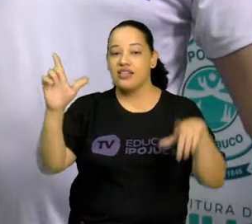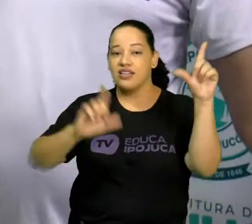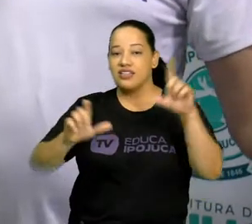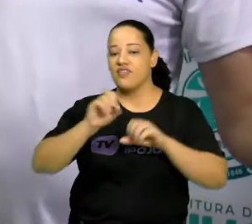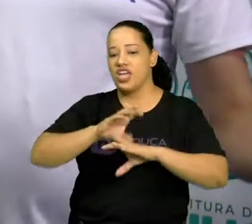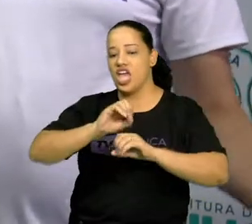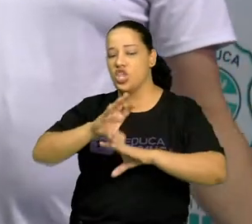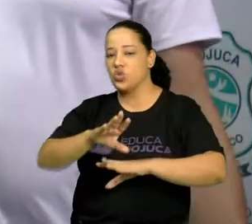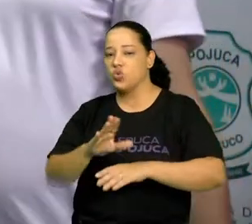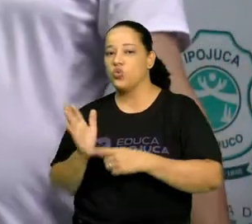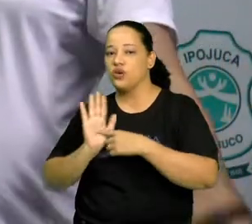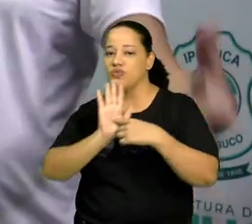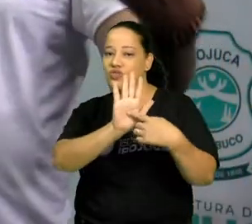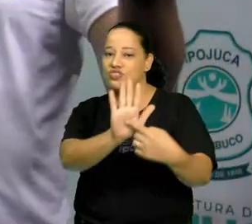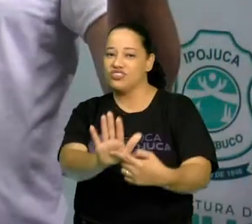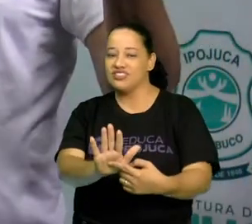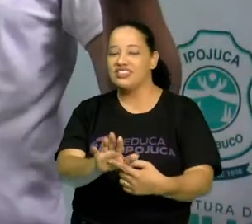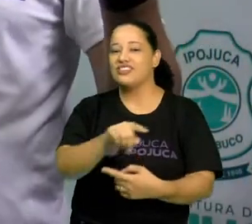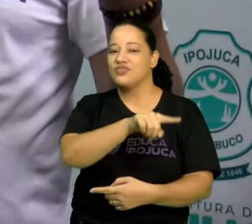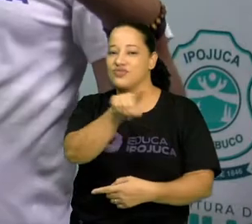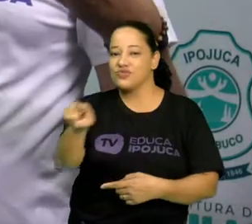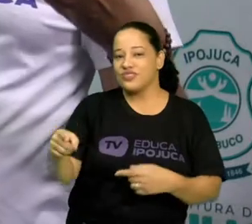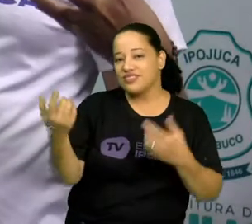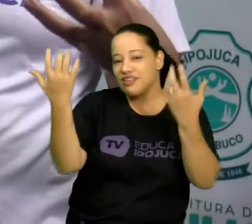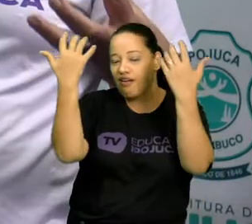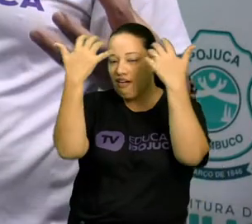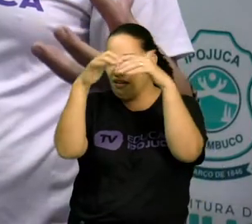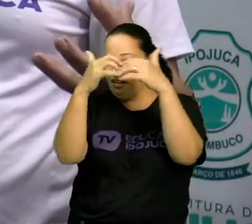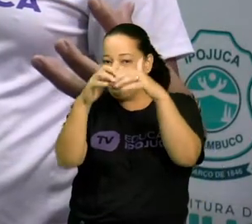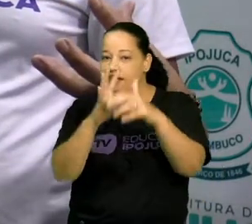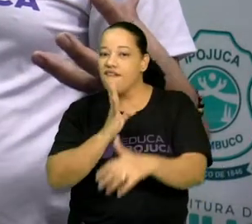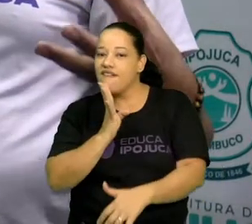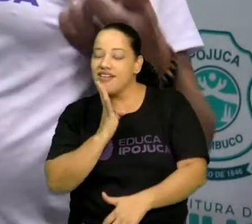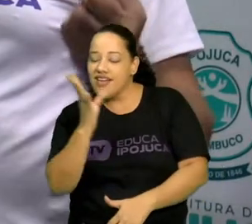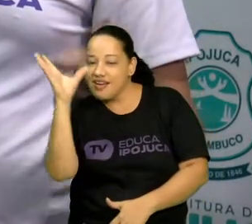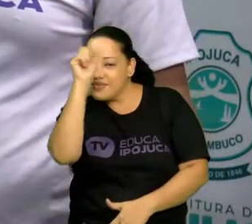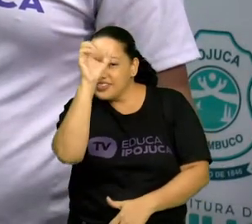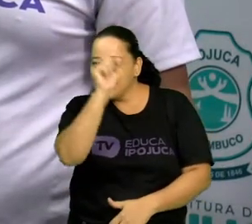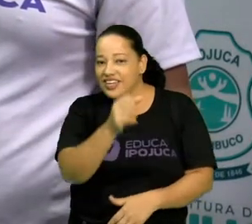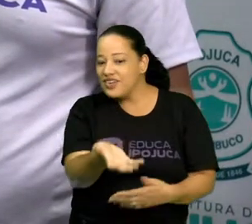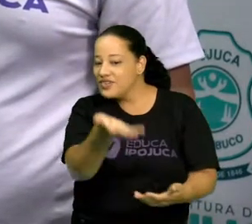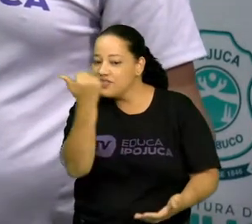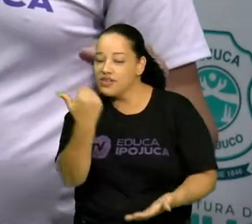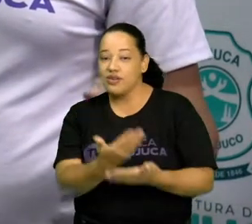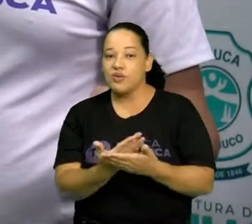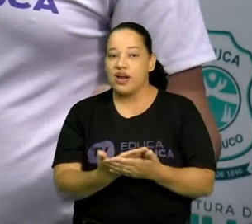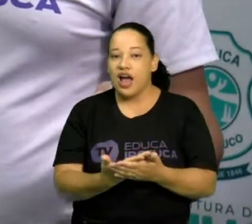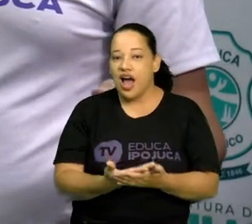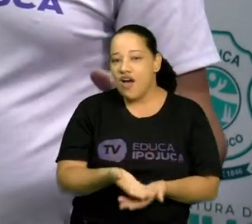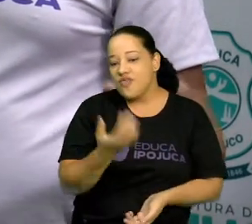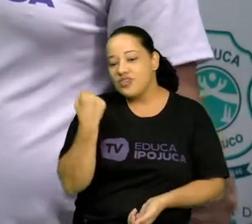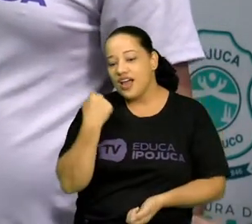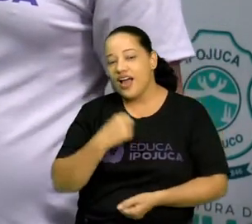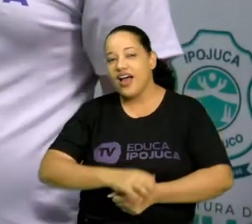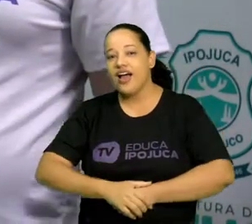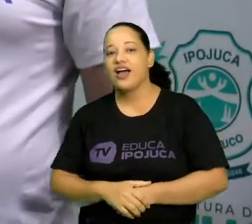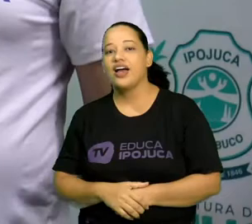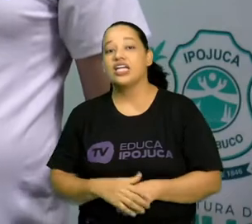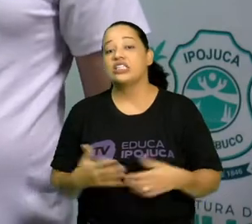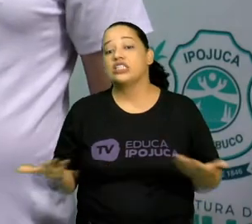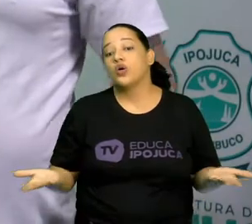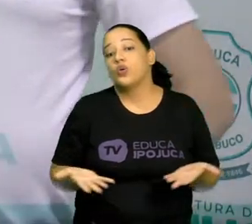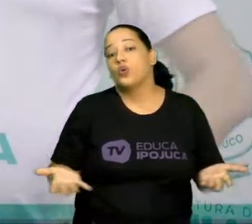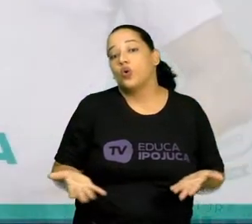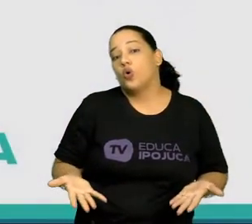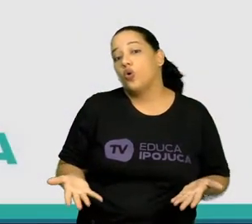trazendo conhecimento para esses seus cérebros maravilhosos. Vamos para mais uma aula? Vamos lá! Então hoje